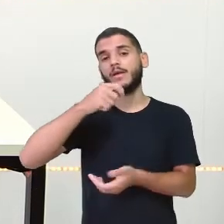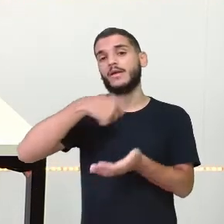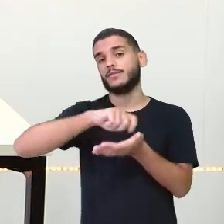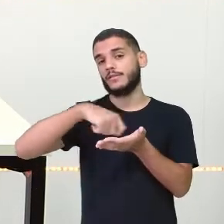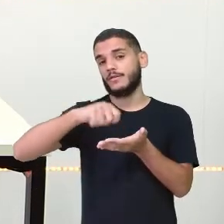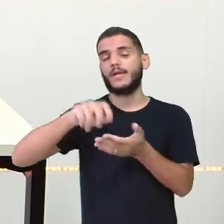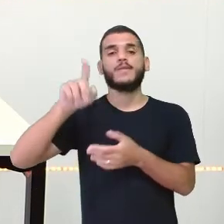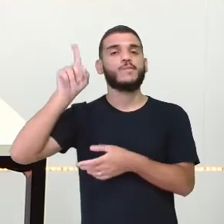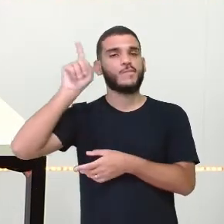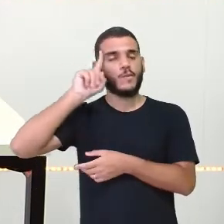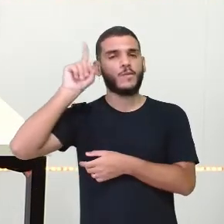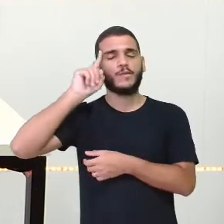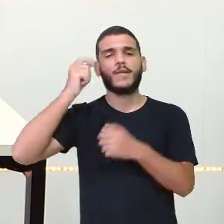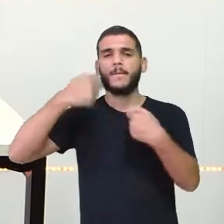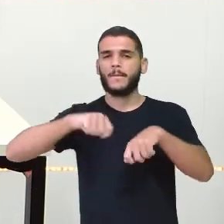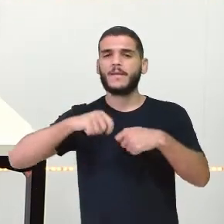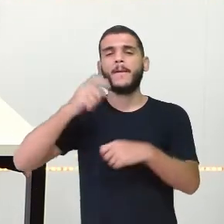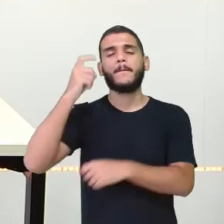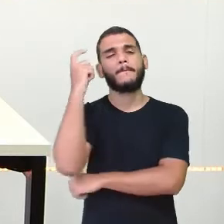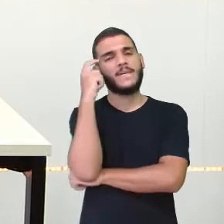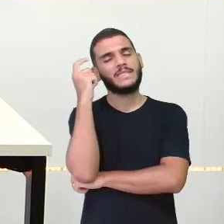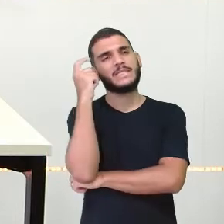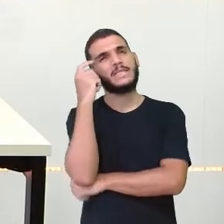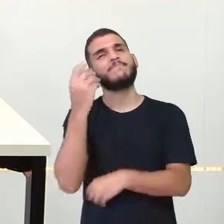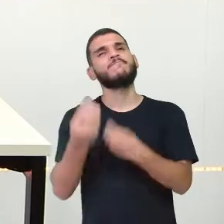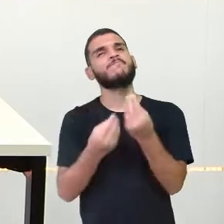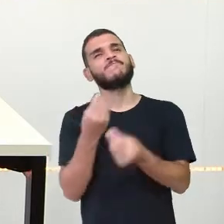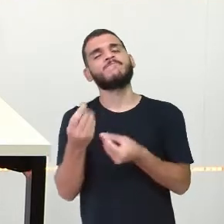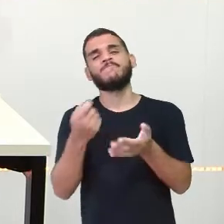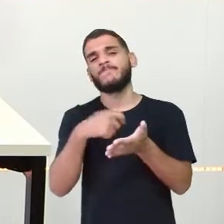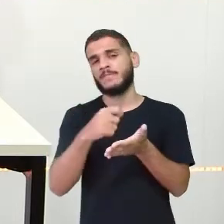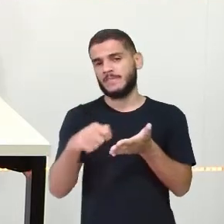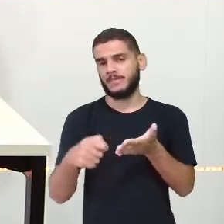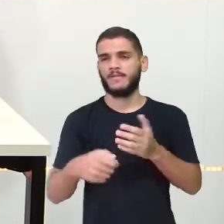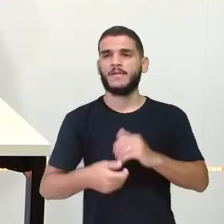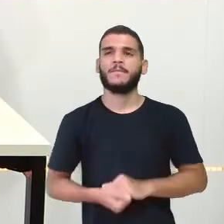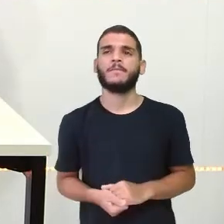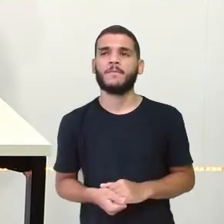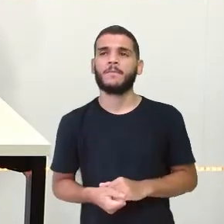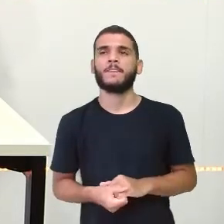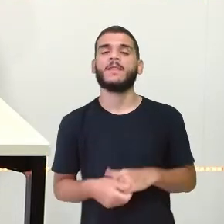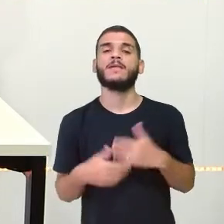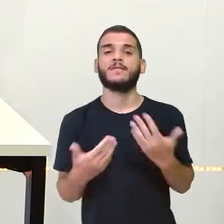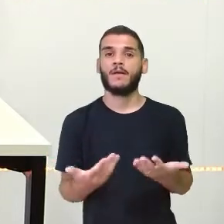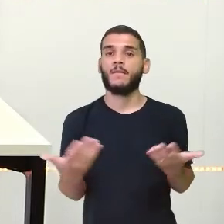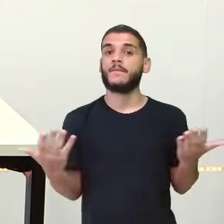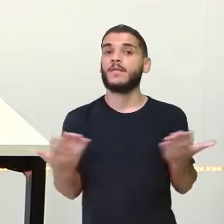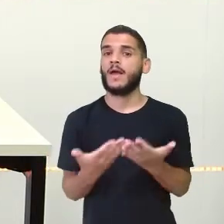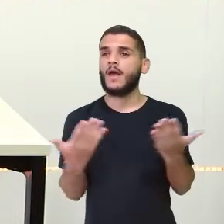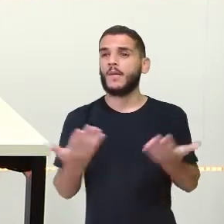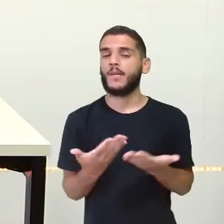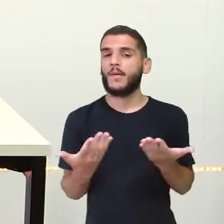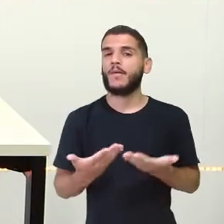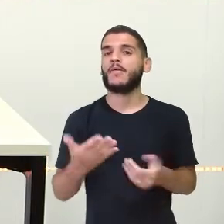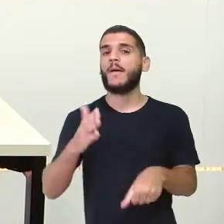todos os dias A gente tem que pensar Na nossa escrita, não é isso? Isso Agora chegou aquela horinha Do nosso momento Do